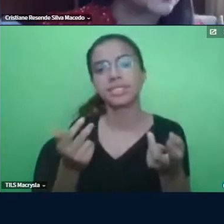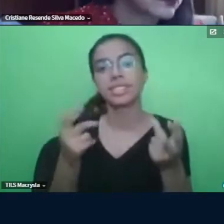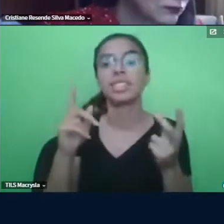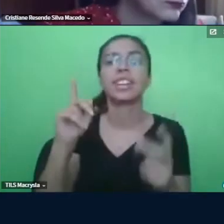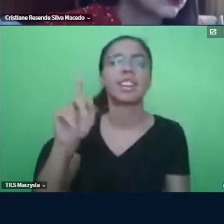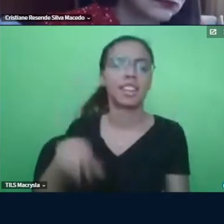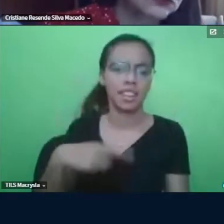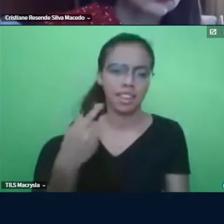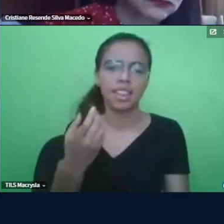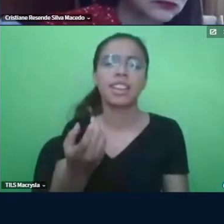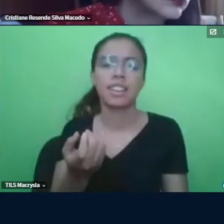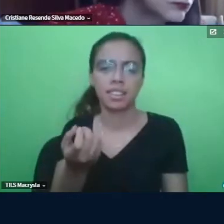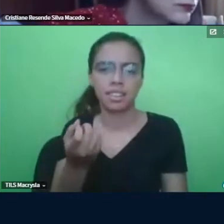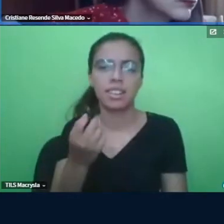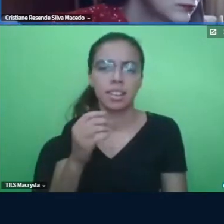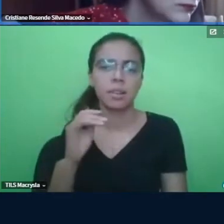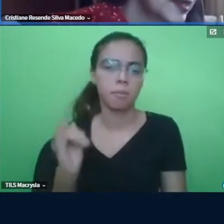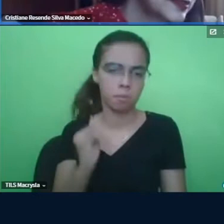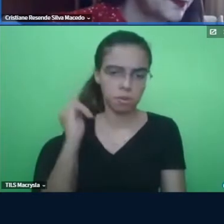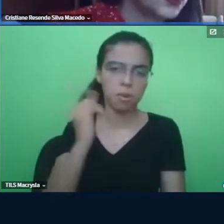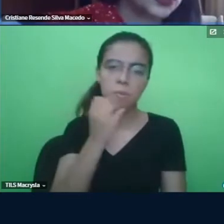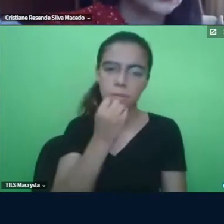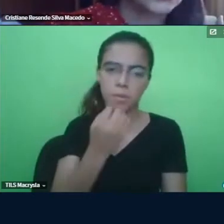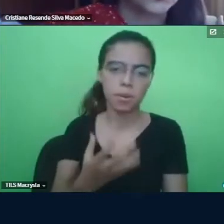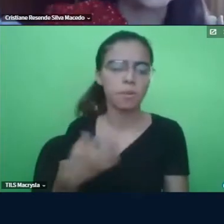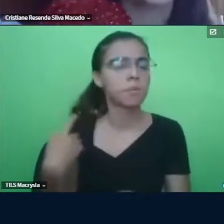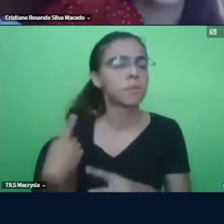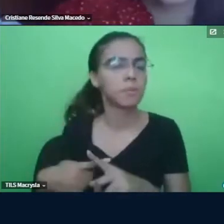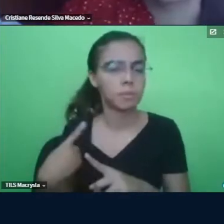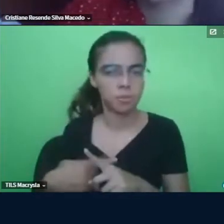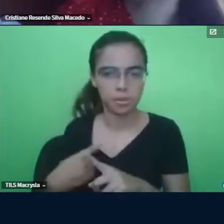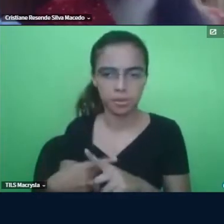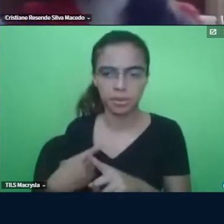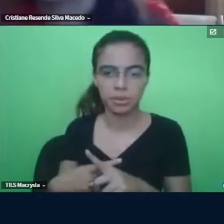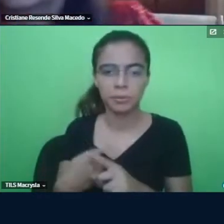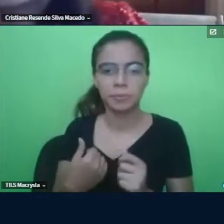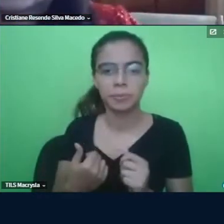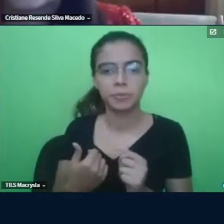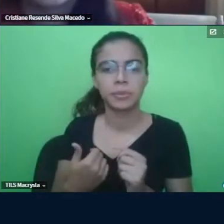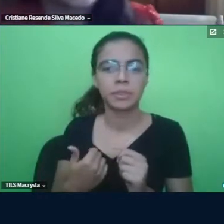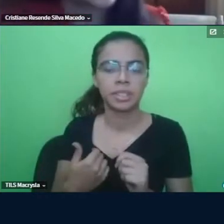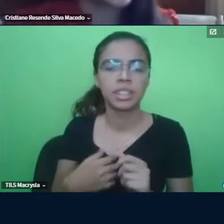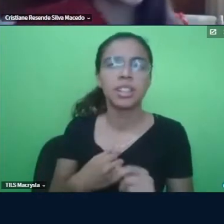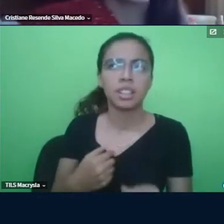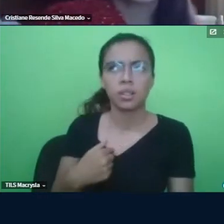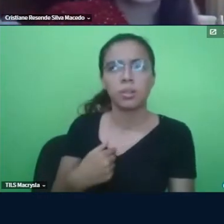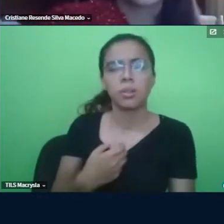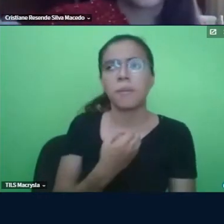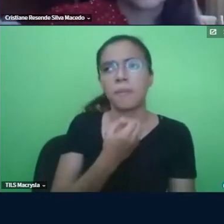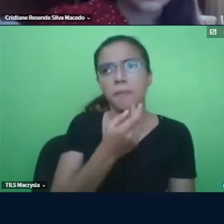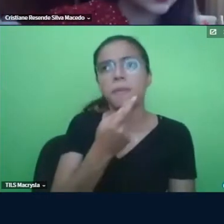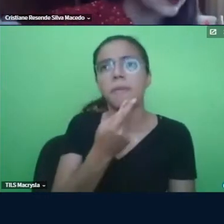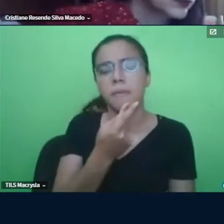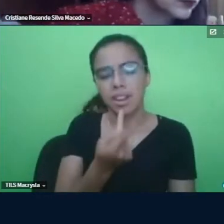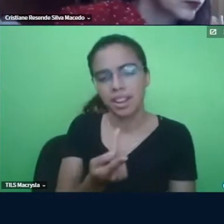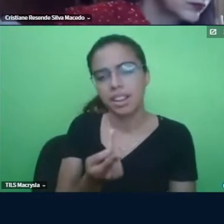Isso, eu acho que é importante, né? Por quê, Cris? Porque, assim, eu tenho dito bastante que